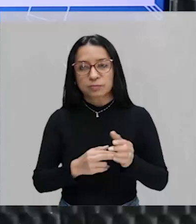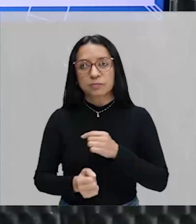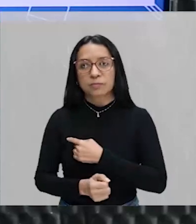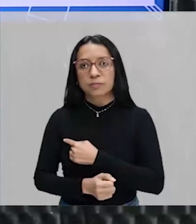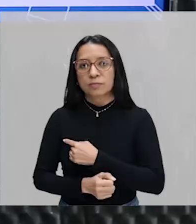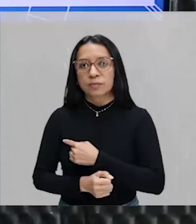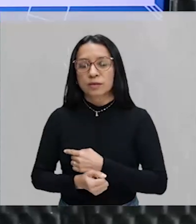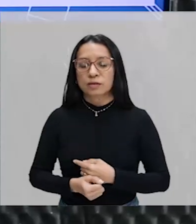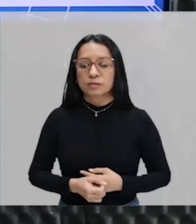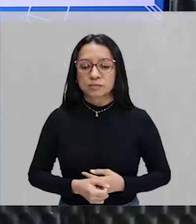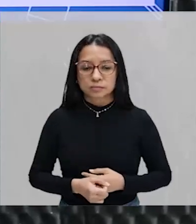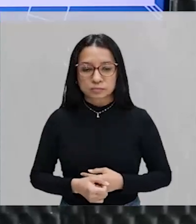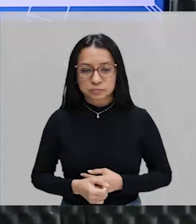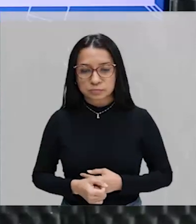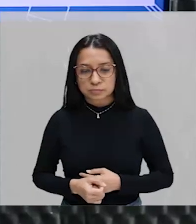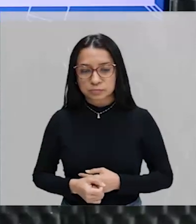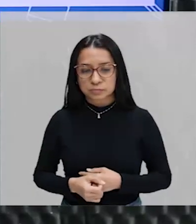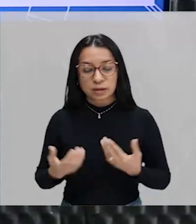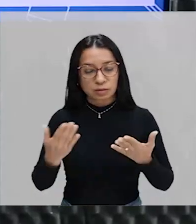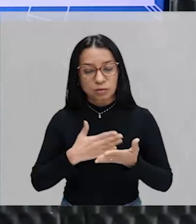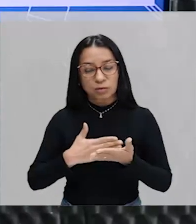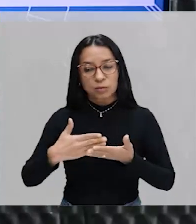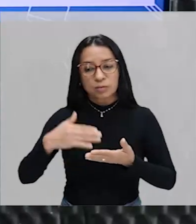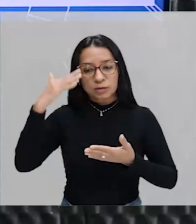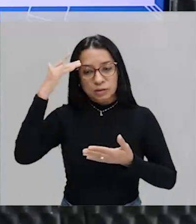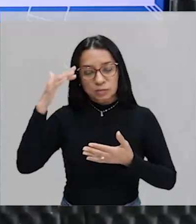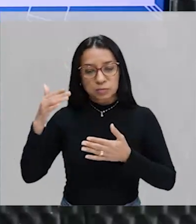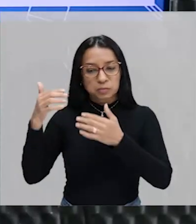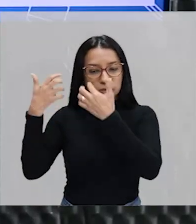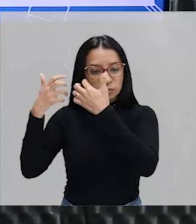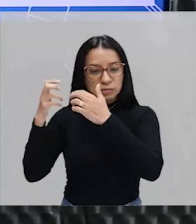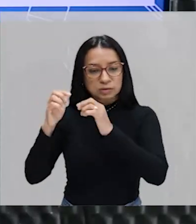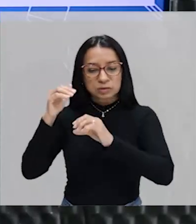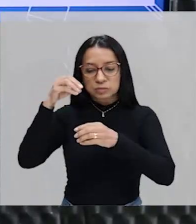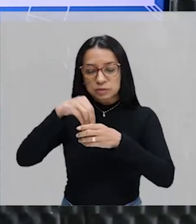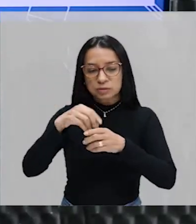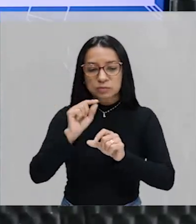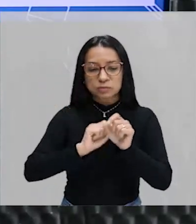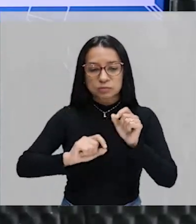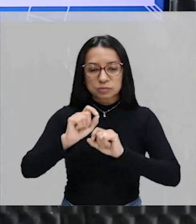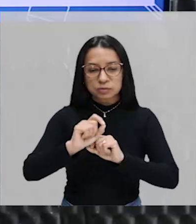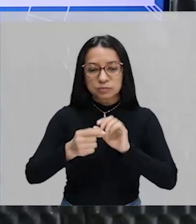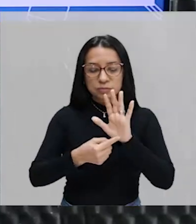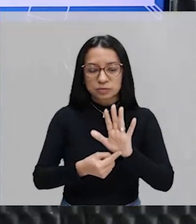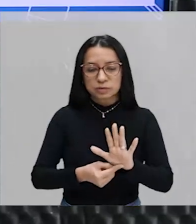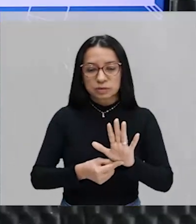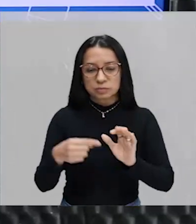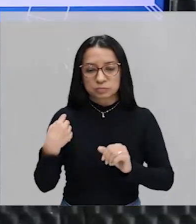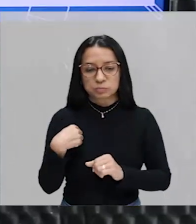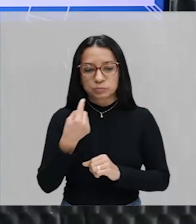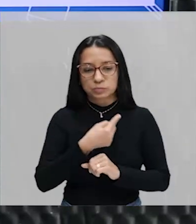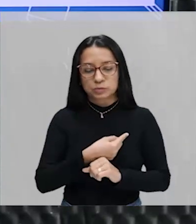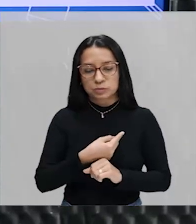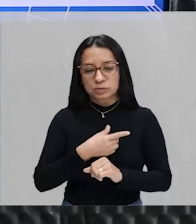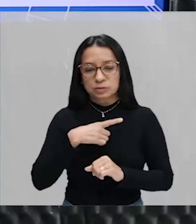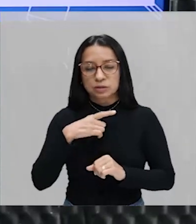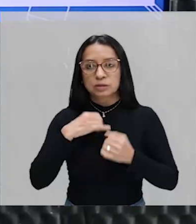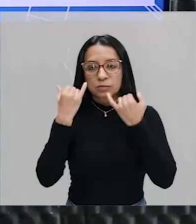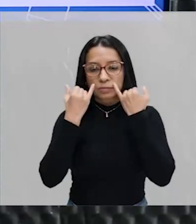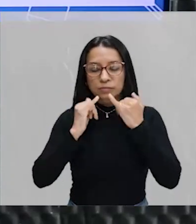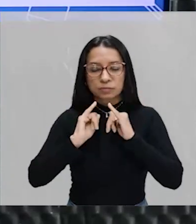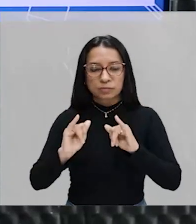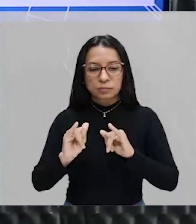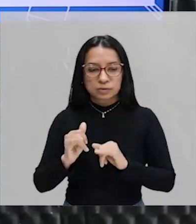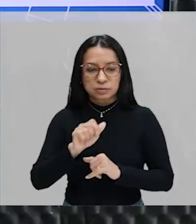partir do raciocínio dentro daquilo que foi passado para nós. Olha só. Ele já deu como informação que A inter